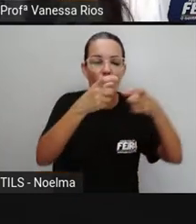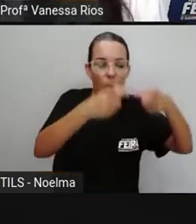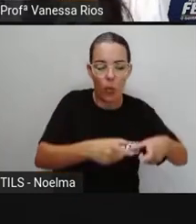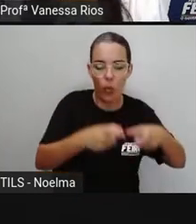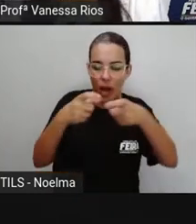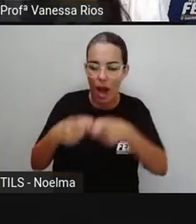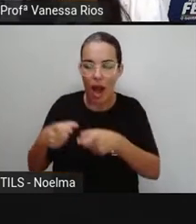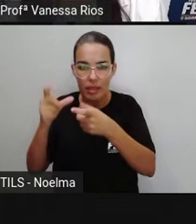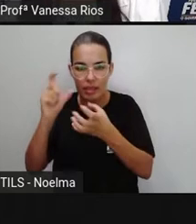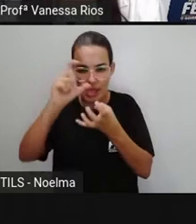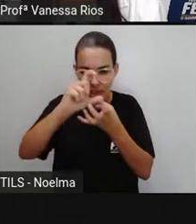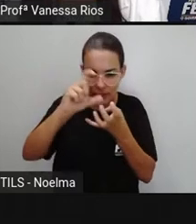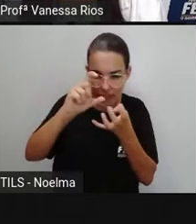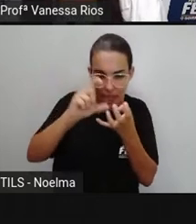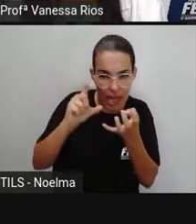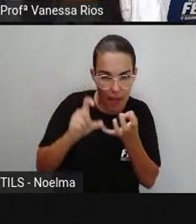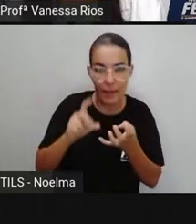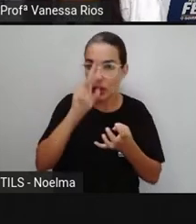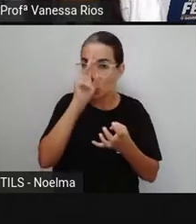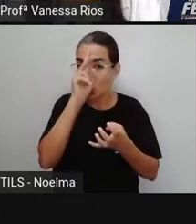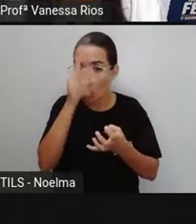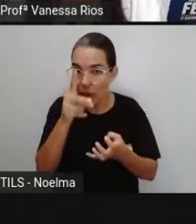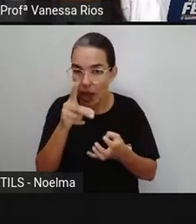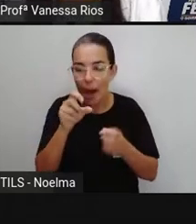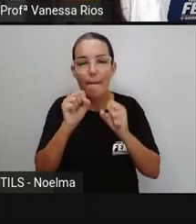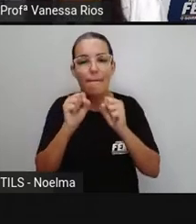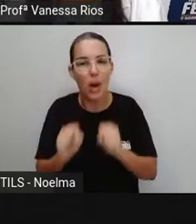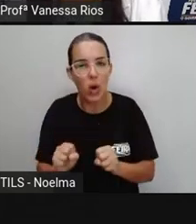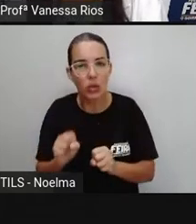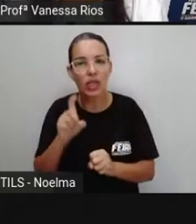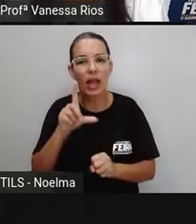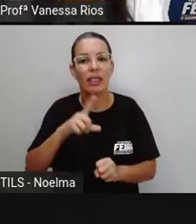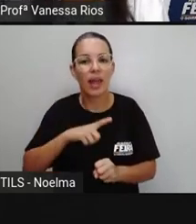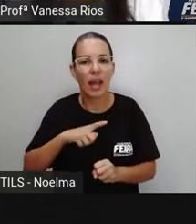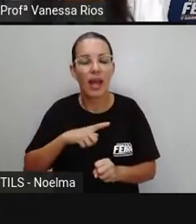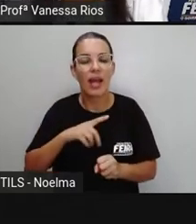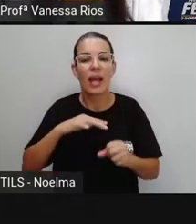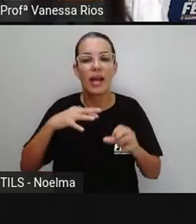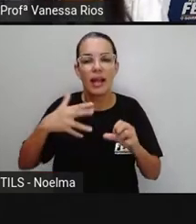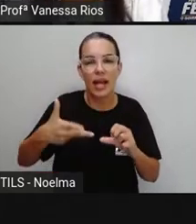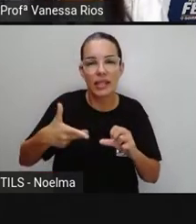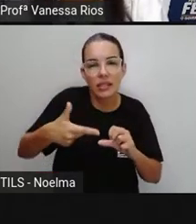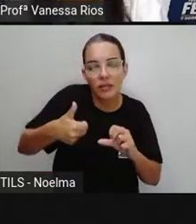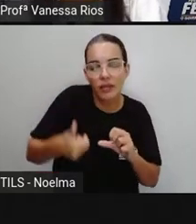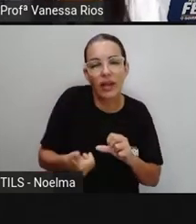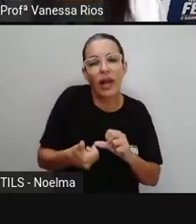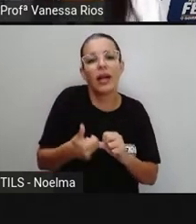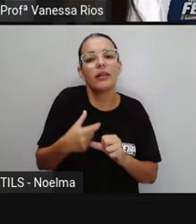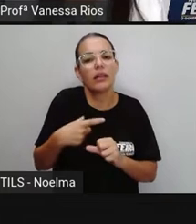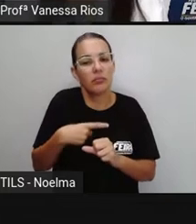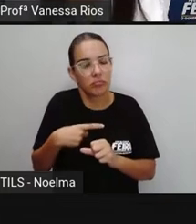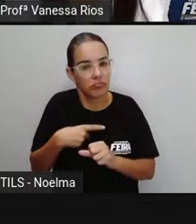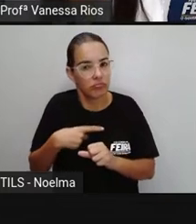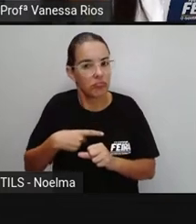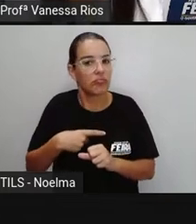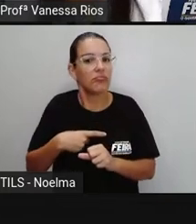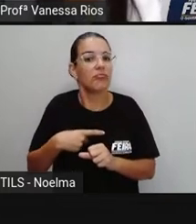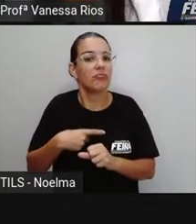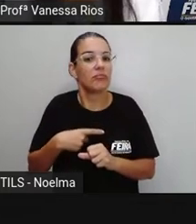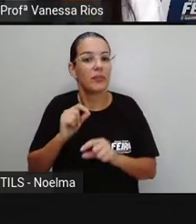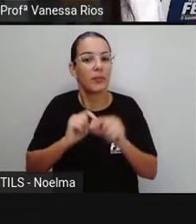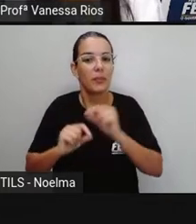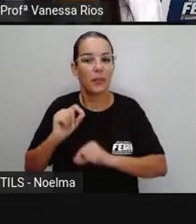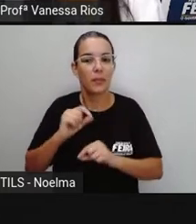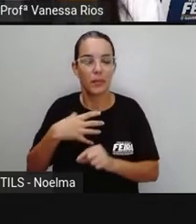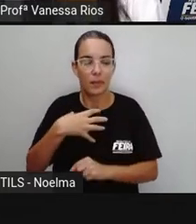localização da sílaba tônica, ela pode ser classificada, né, a palavra pode ser classificada de